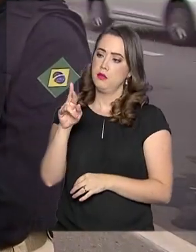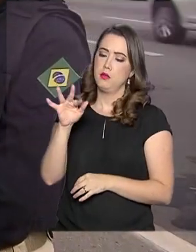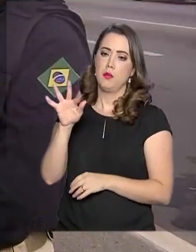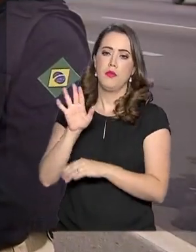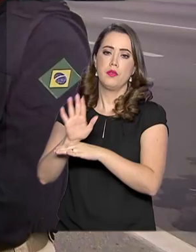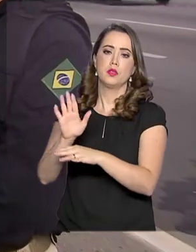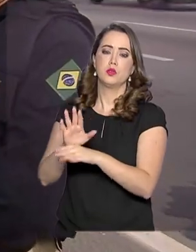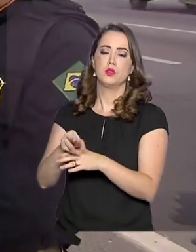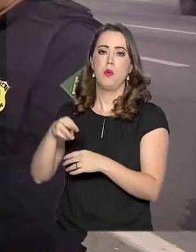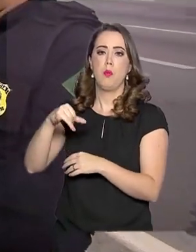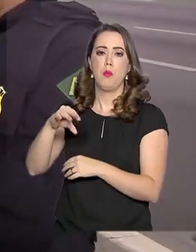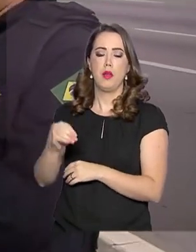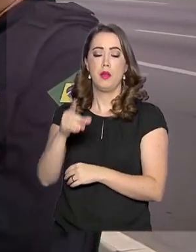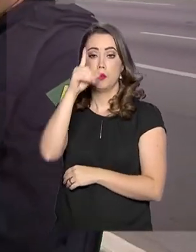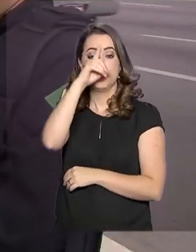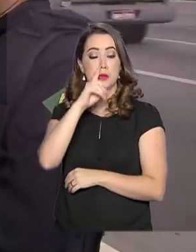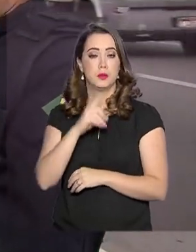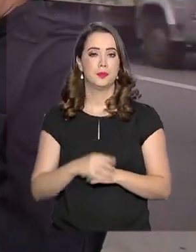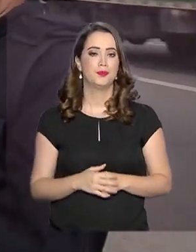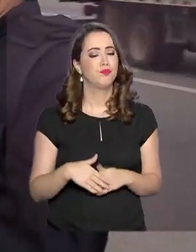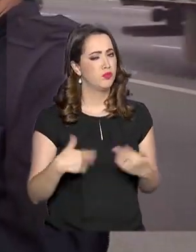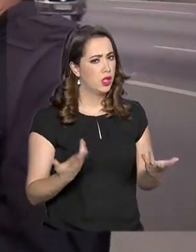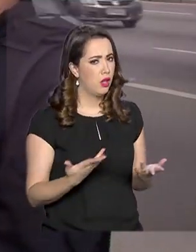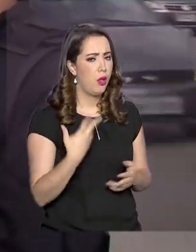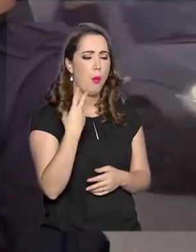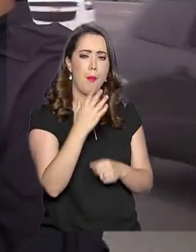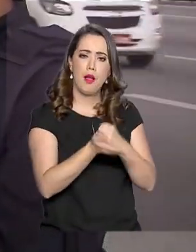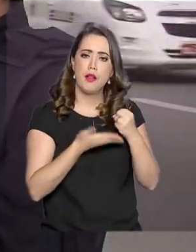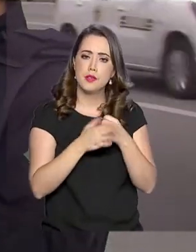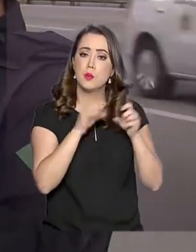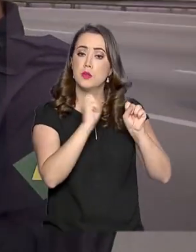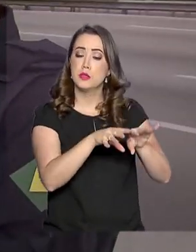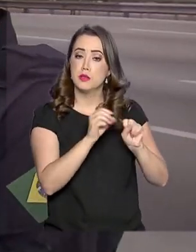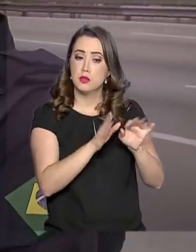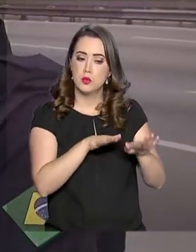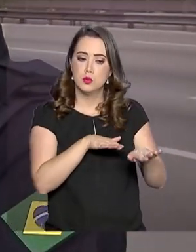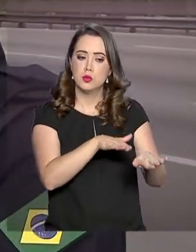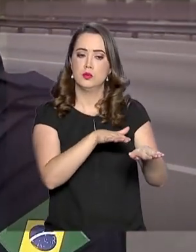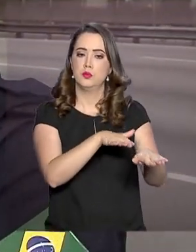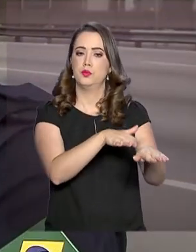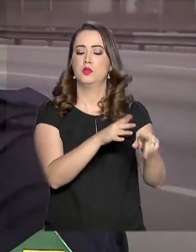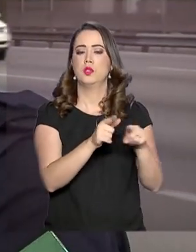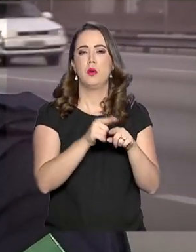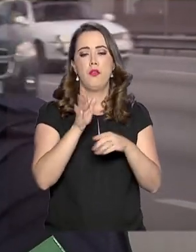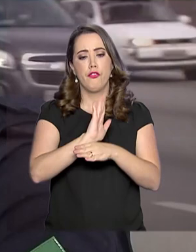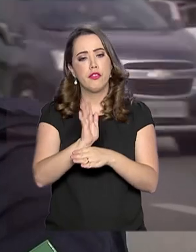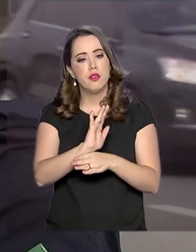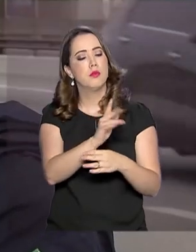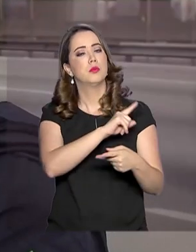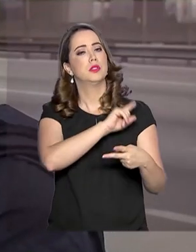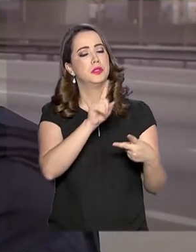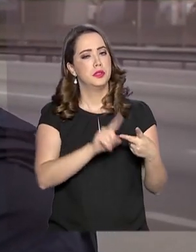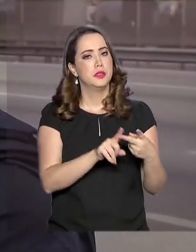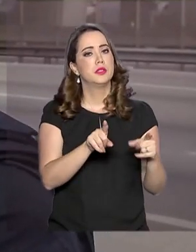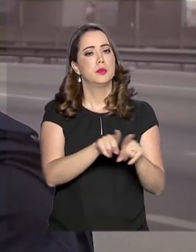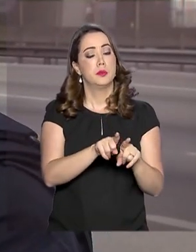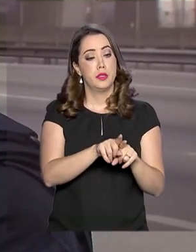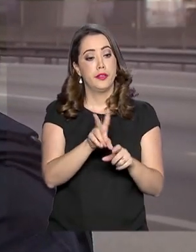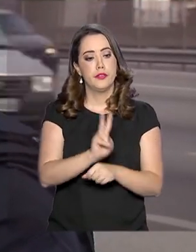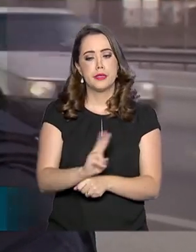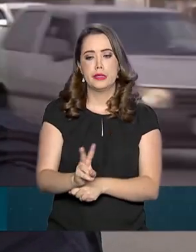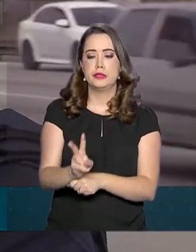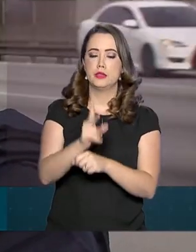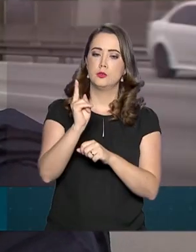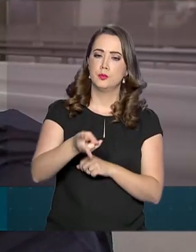apoiar o Maio Amarelo? Basicamente com ações de educação para o trânsito, reforçando essas peças publicitárias e além da fiscalização